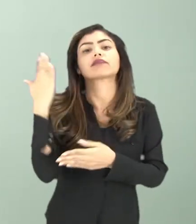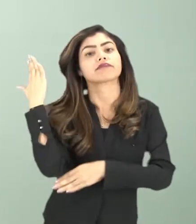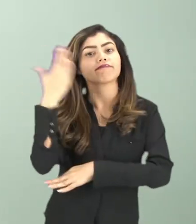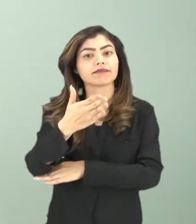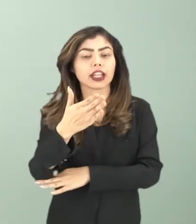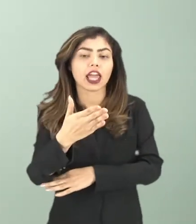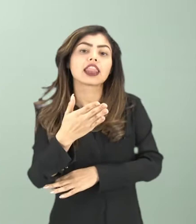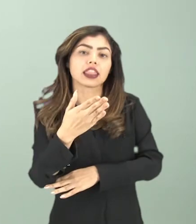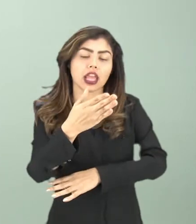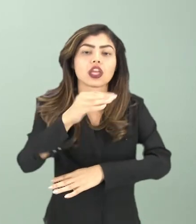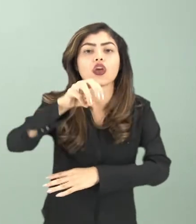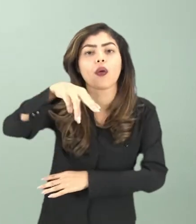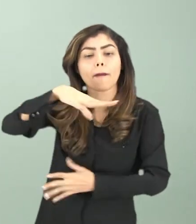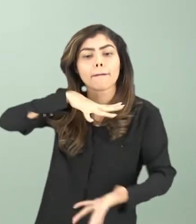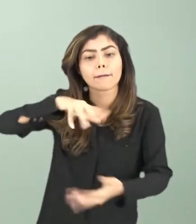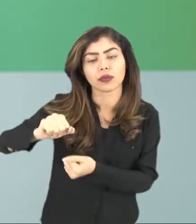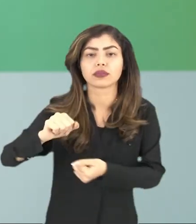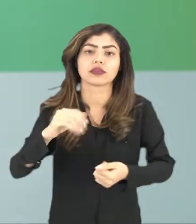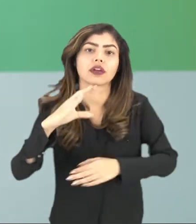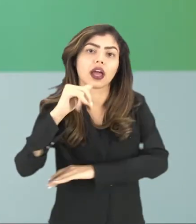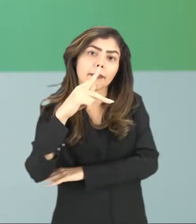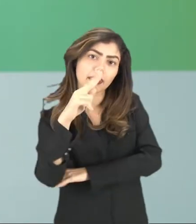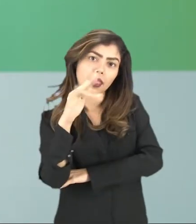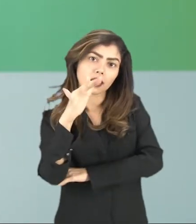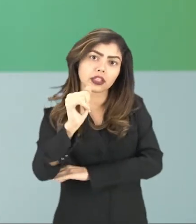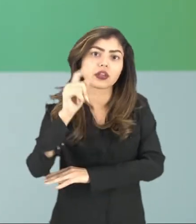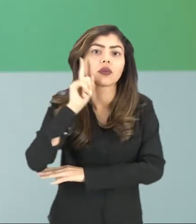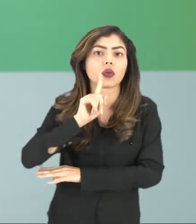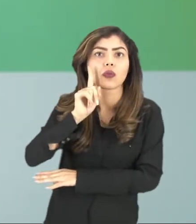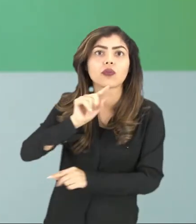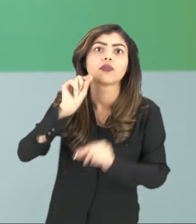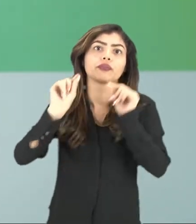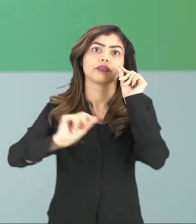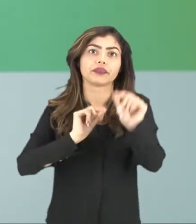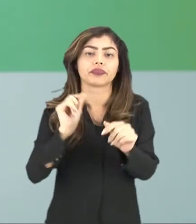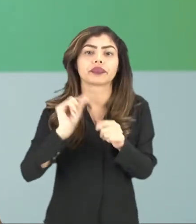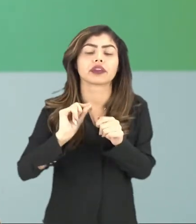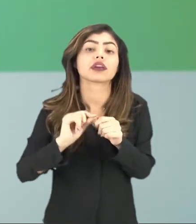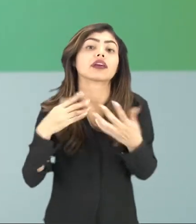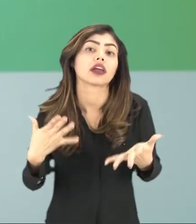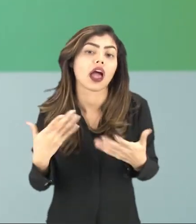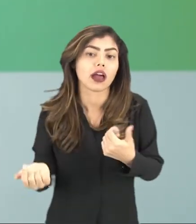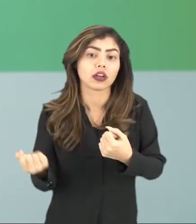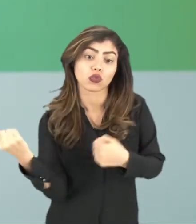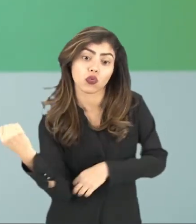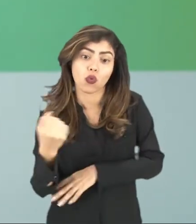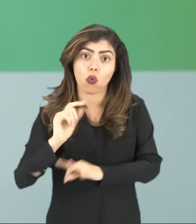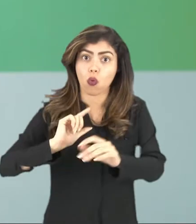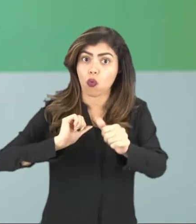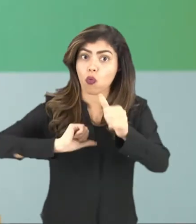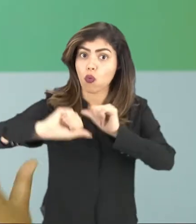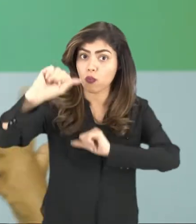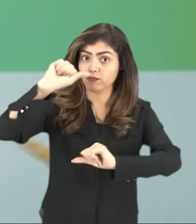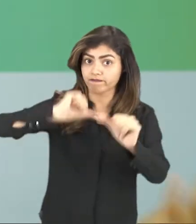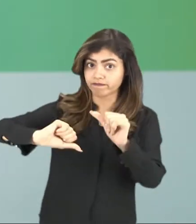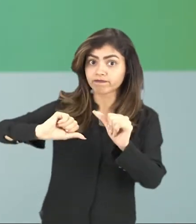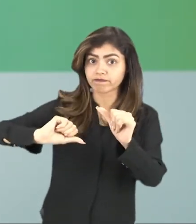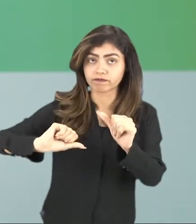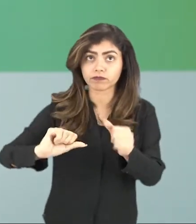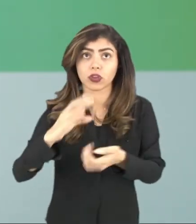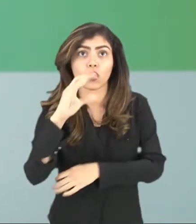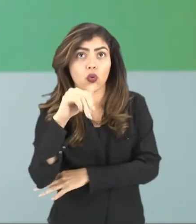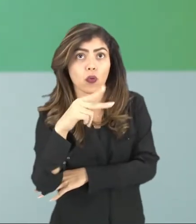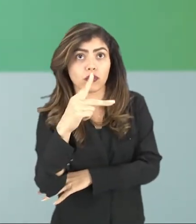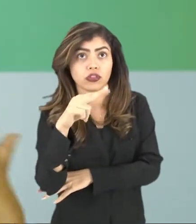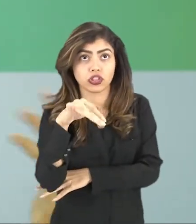disse para vocês, desse mundo capitalista e democrático pelos Estados Unidos, né? E ele vai contra essa ameaça comunista. Aí, nos Estados Unidos, a gente